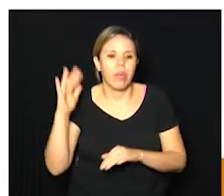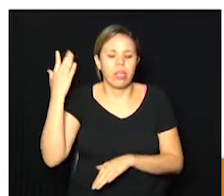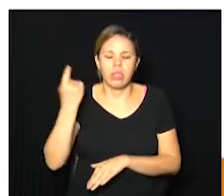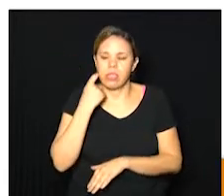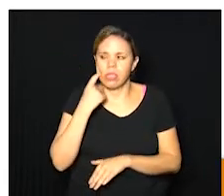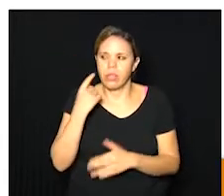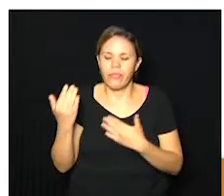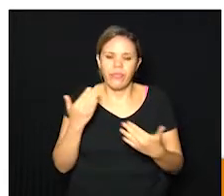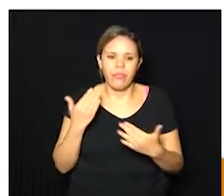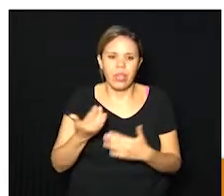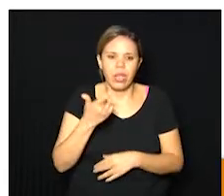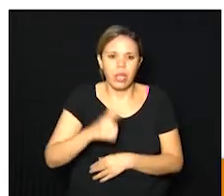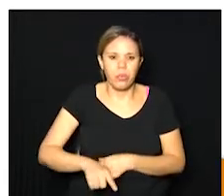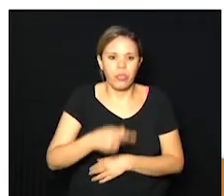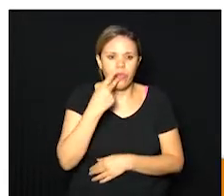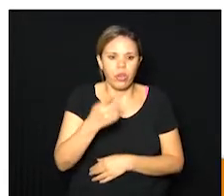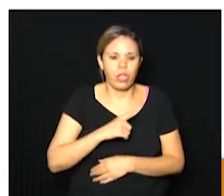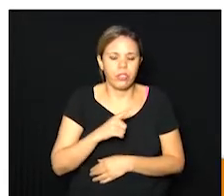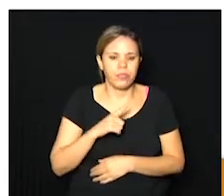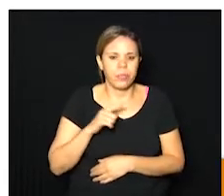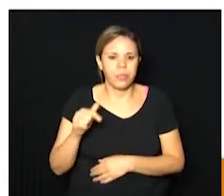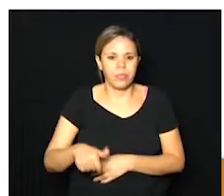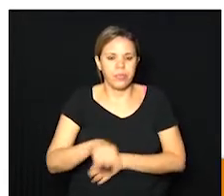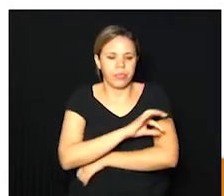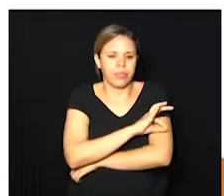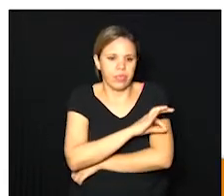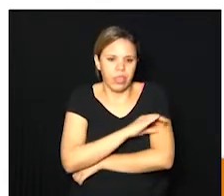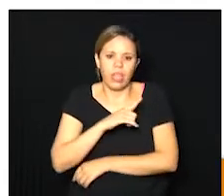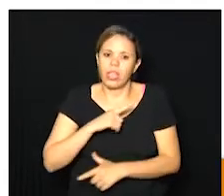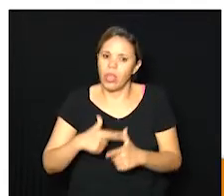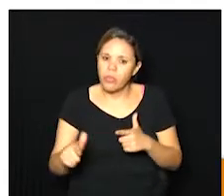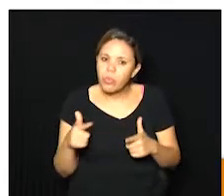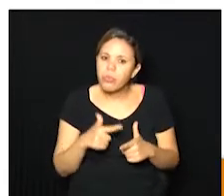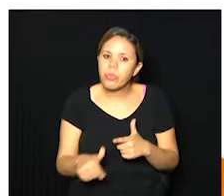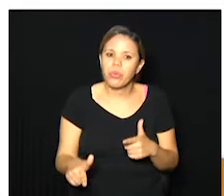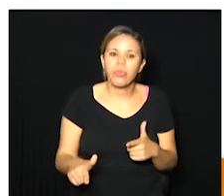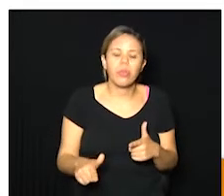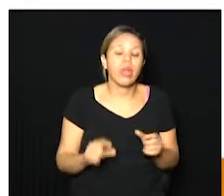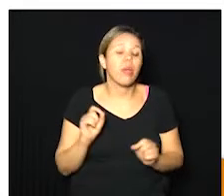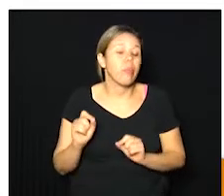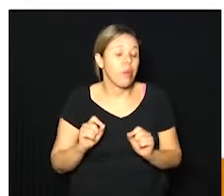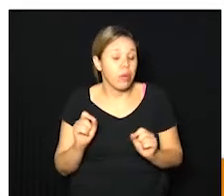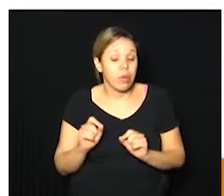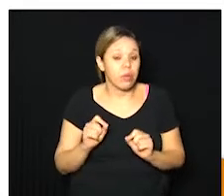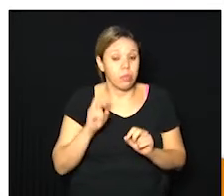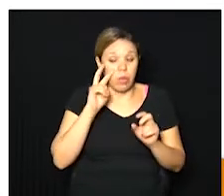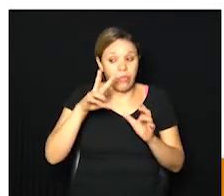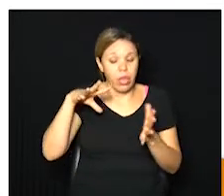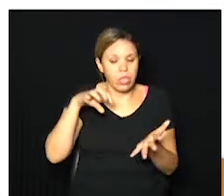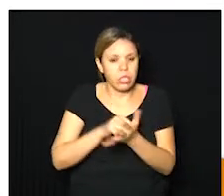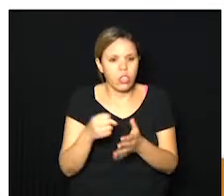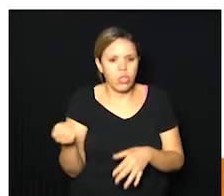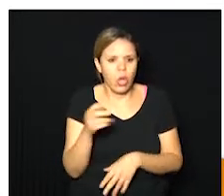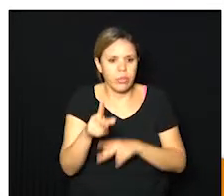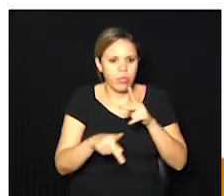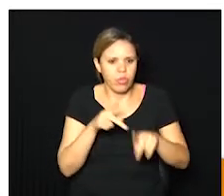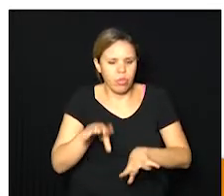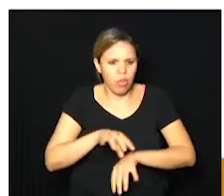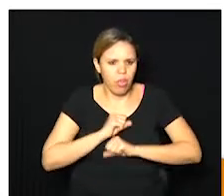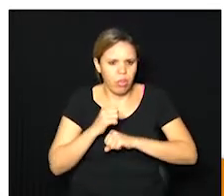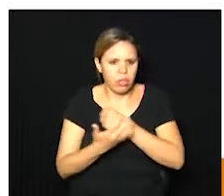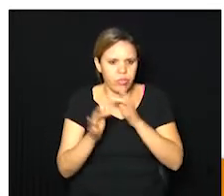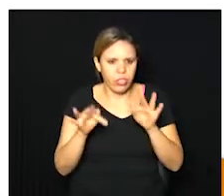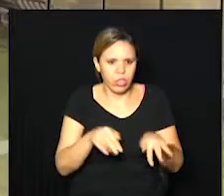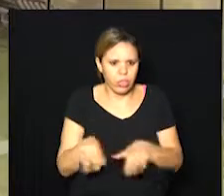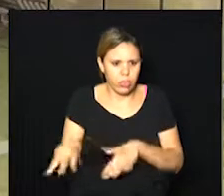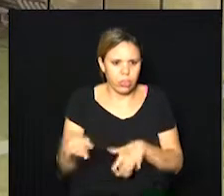sexta-feira. repito, nós tivemos, a Prefeitura teve um problema para cadastrar novos casos durante o fim